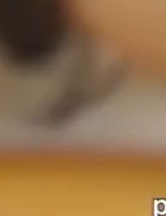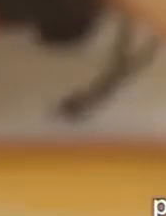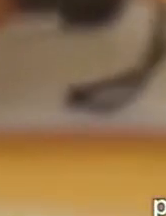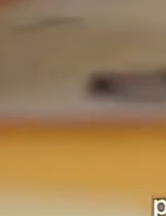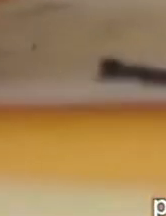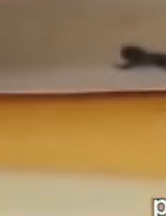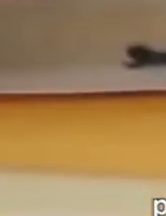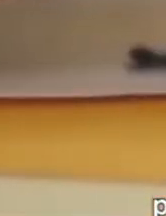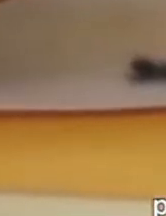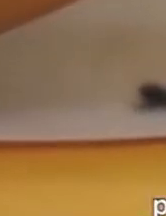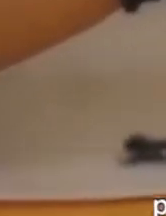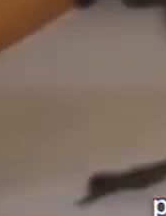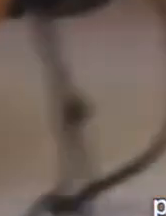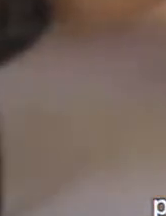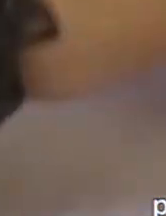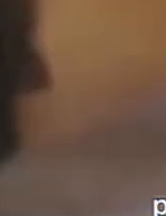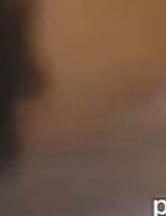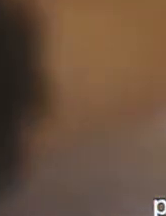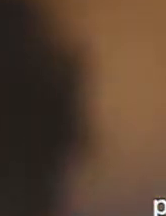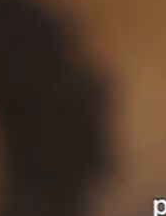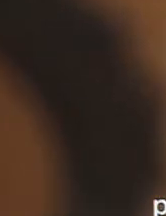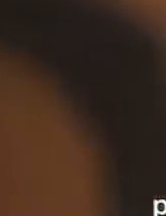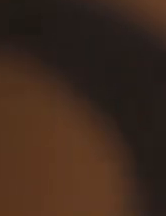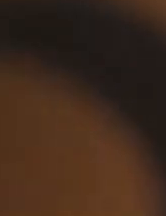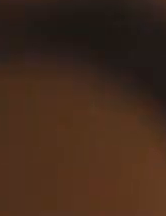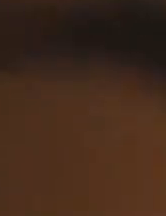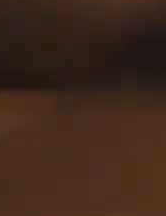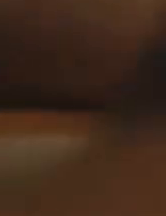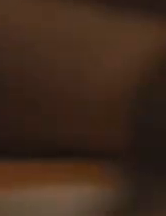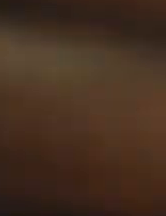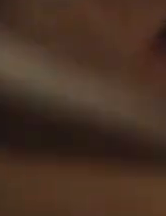protagonistas das transformações que precisamos.